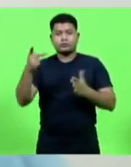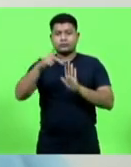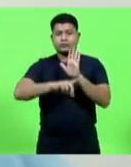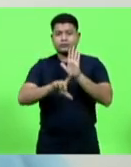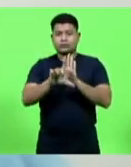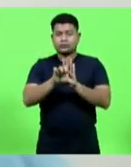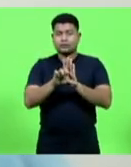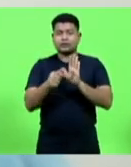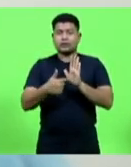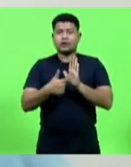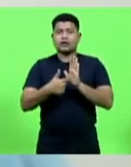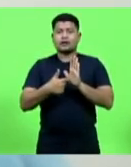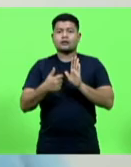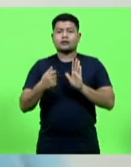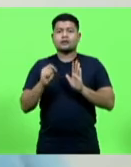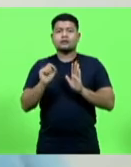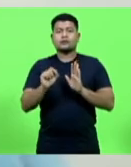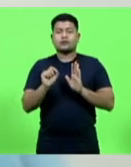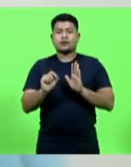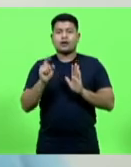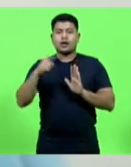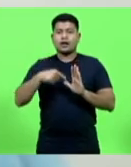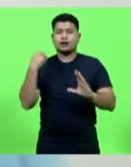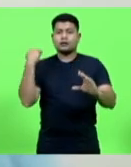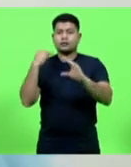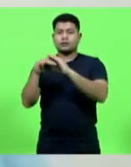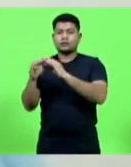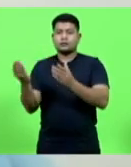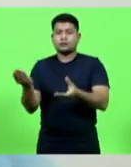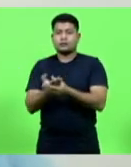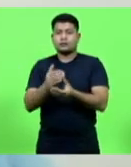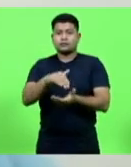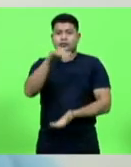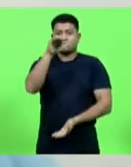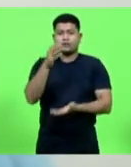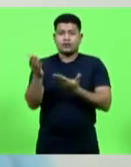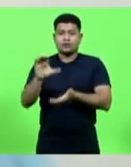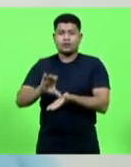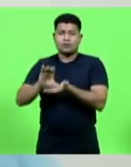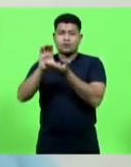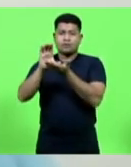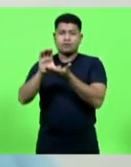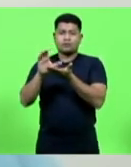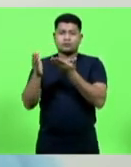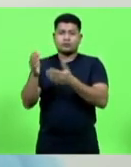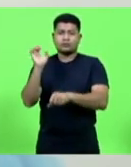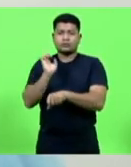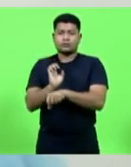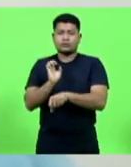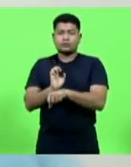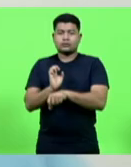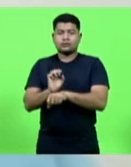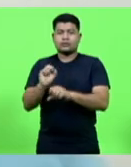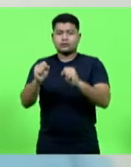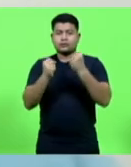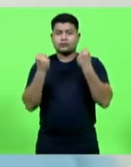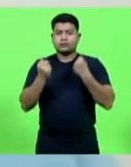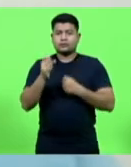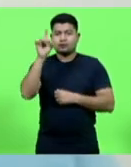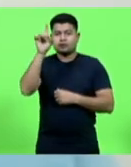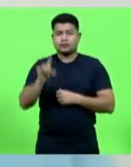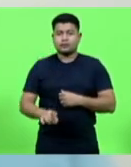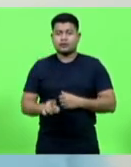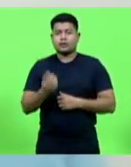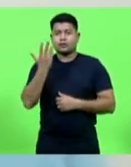é para que sejam enviados autos ao Conselho Estadual de Defesa dos Direitos da Criança e